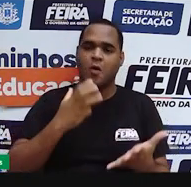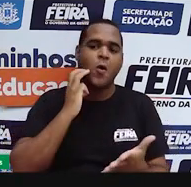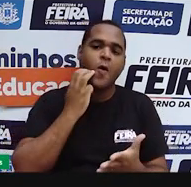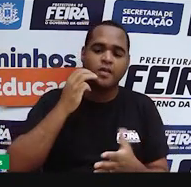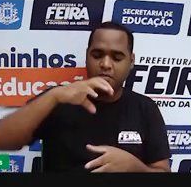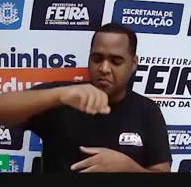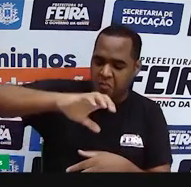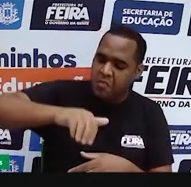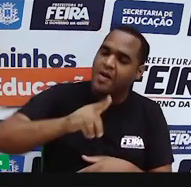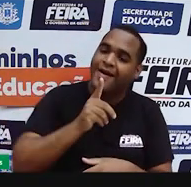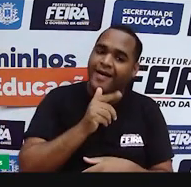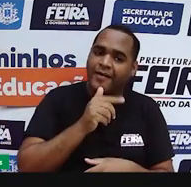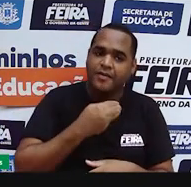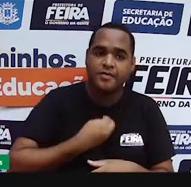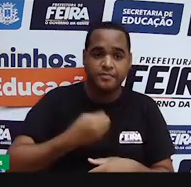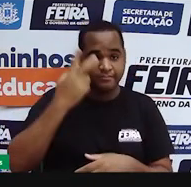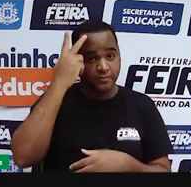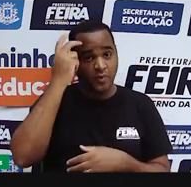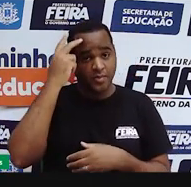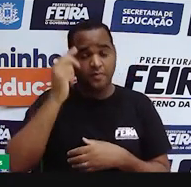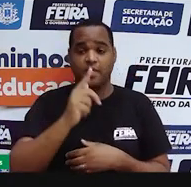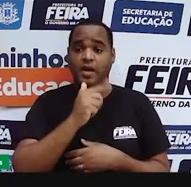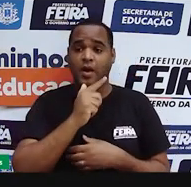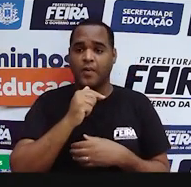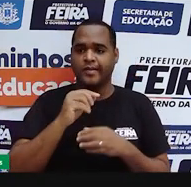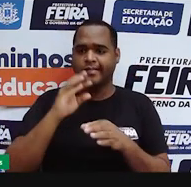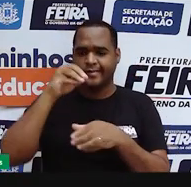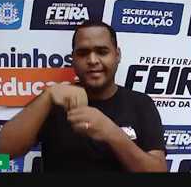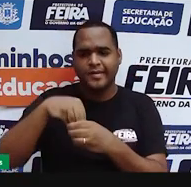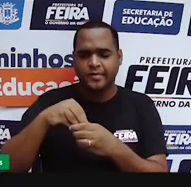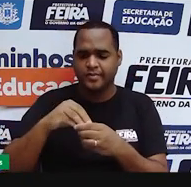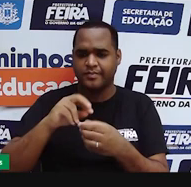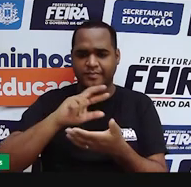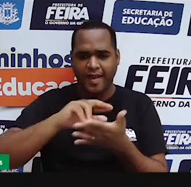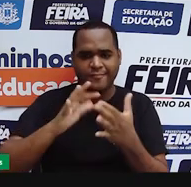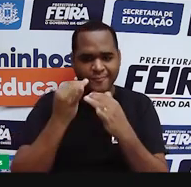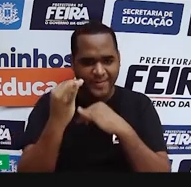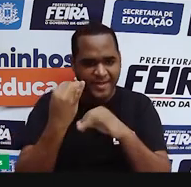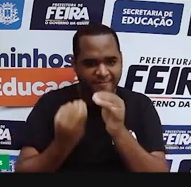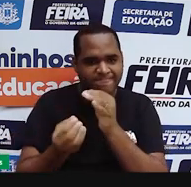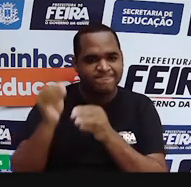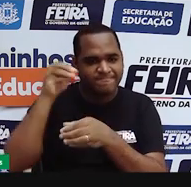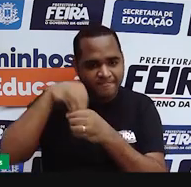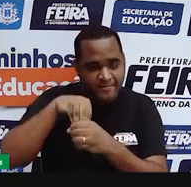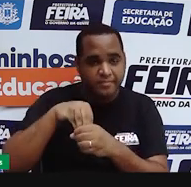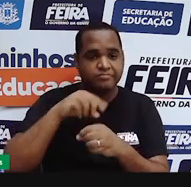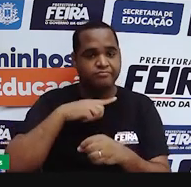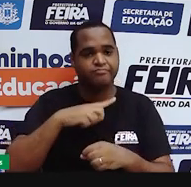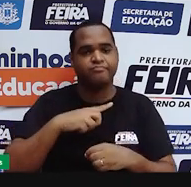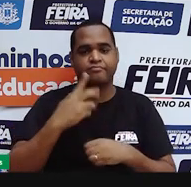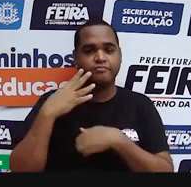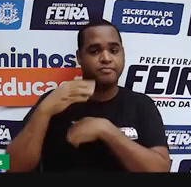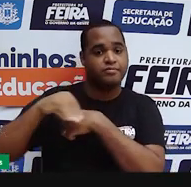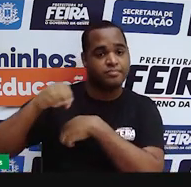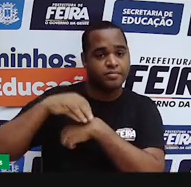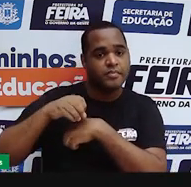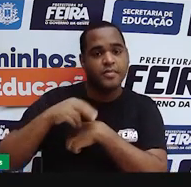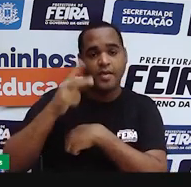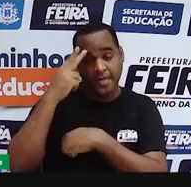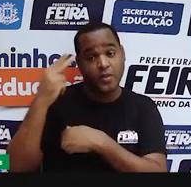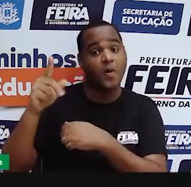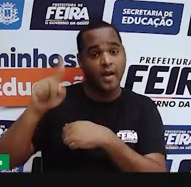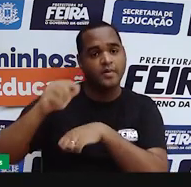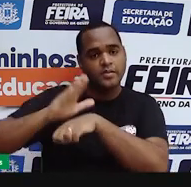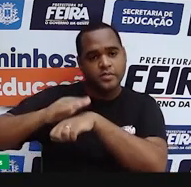tratamento de água comum com pergamanato de potássio. Então, está essa informação aqui. Disseram que lá no